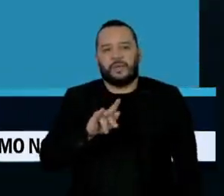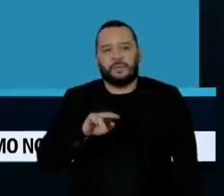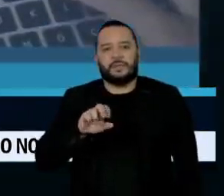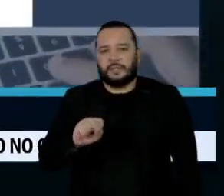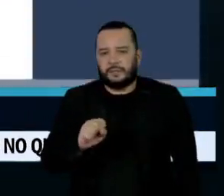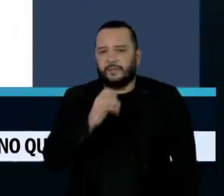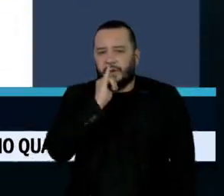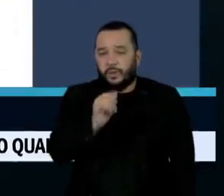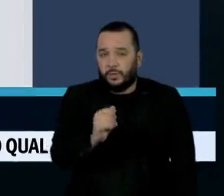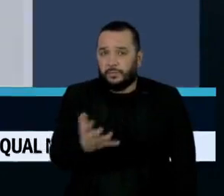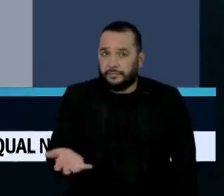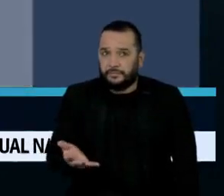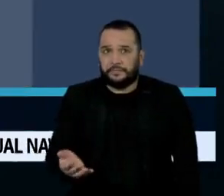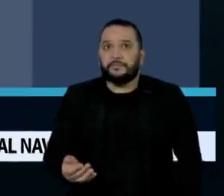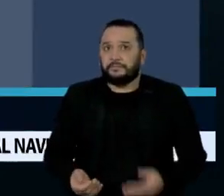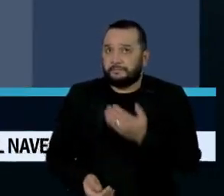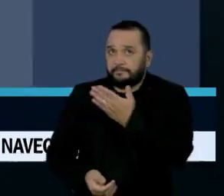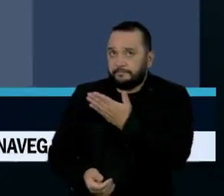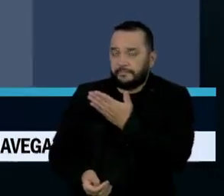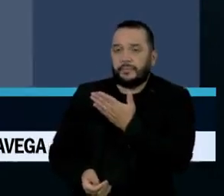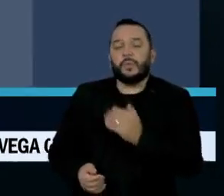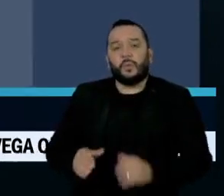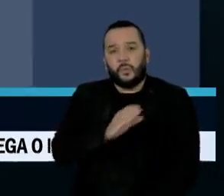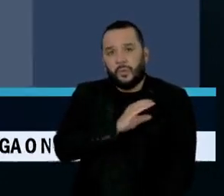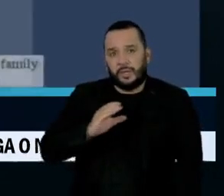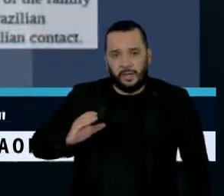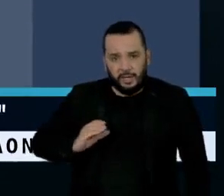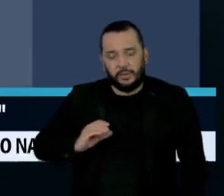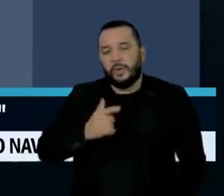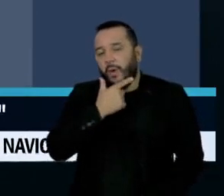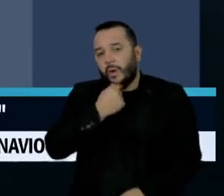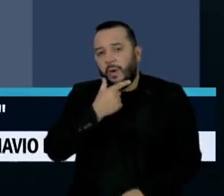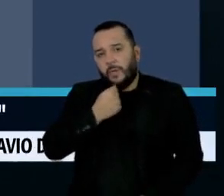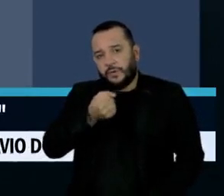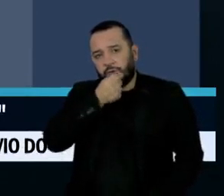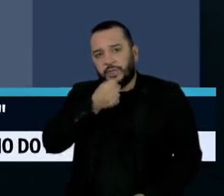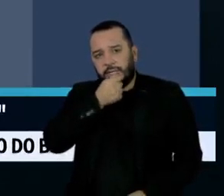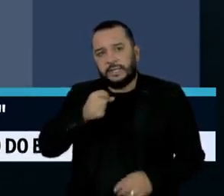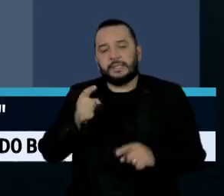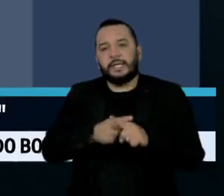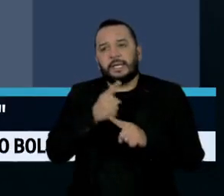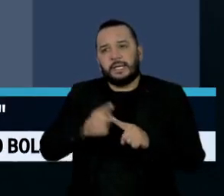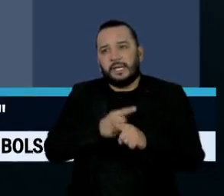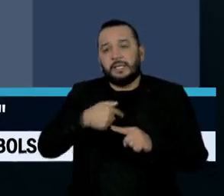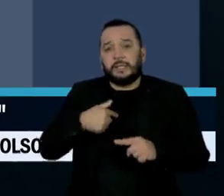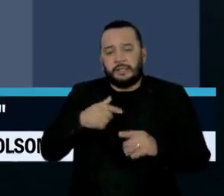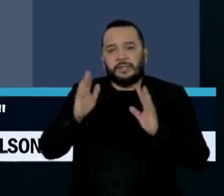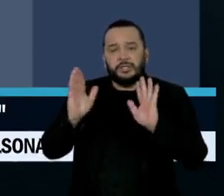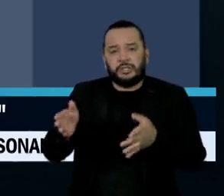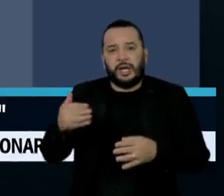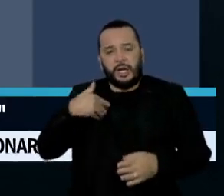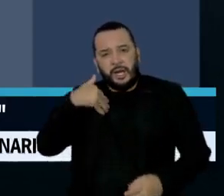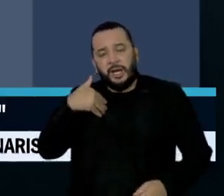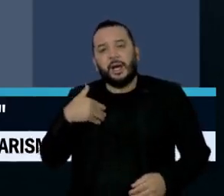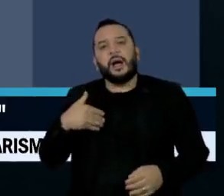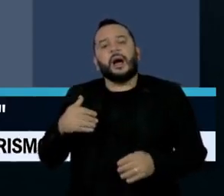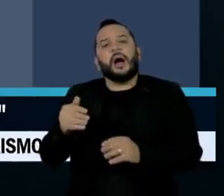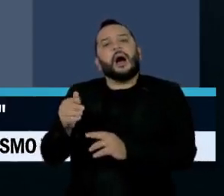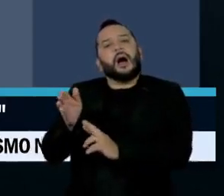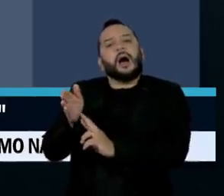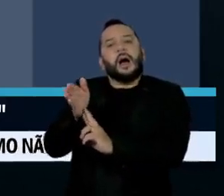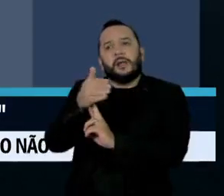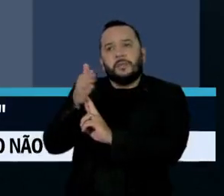Em uma rede social, o cunhado do jornalista inglês contou que a família recebeu uma ligação da Embaixada